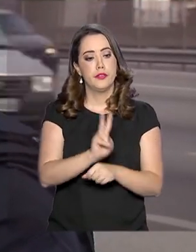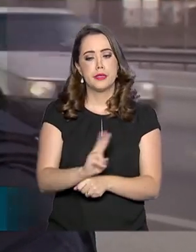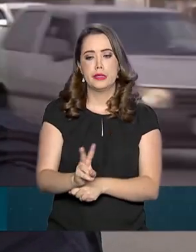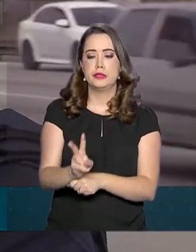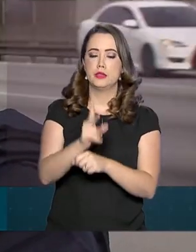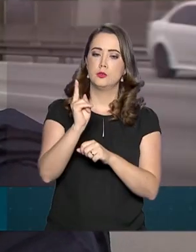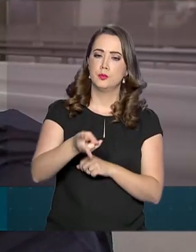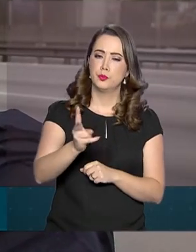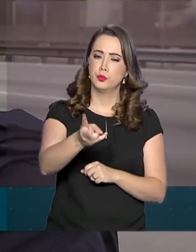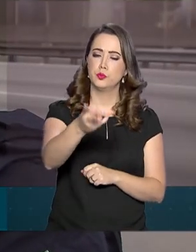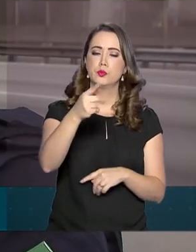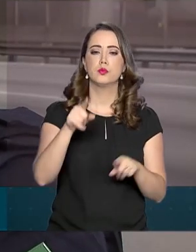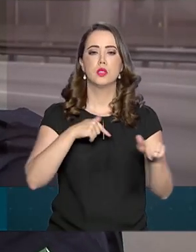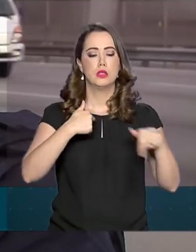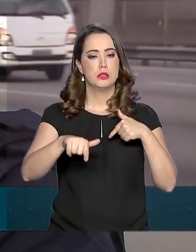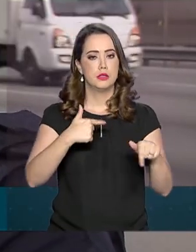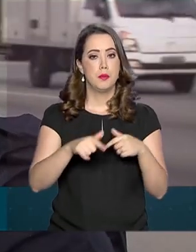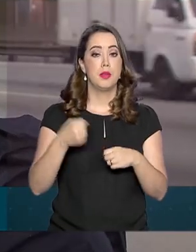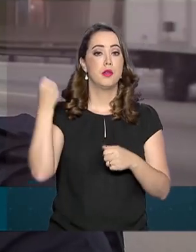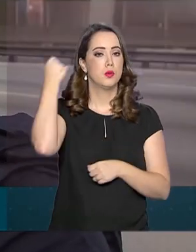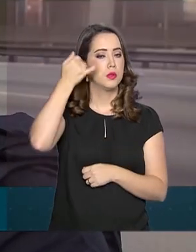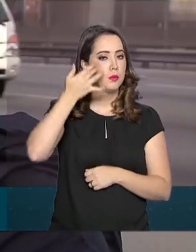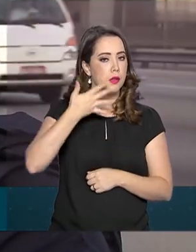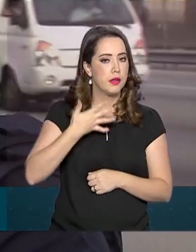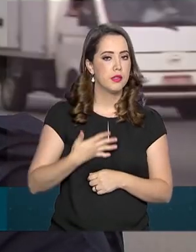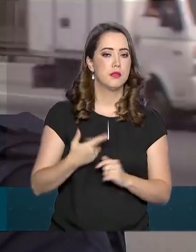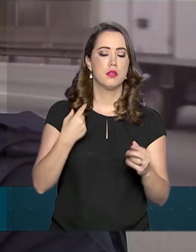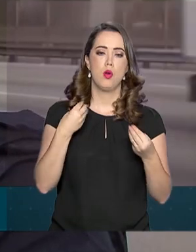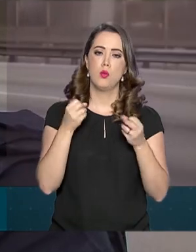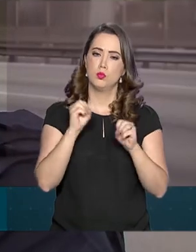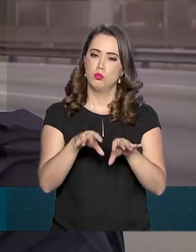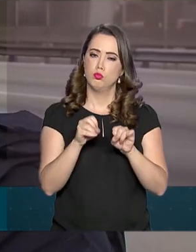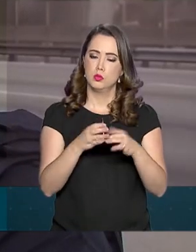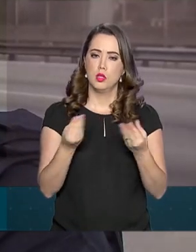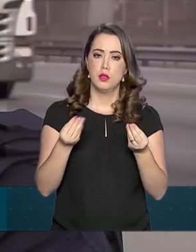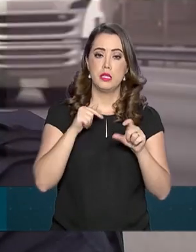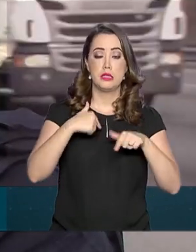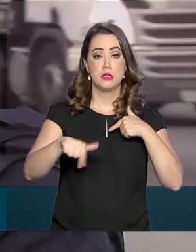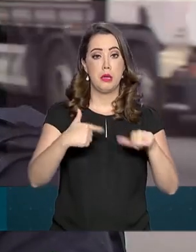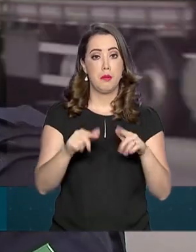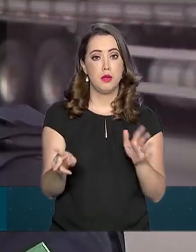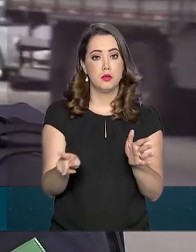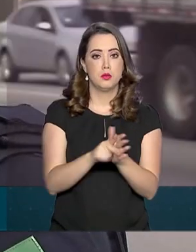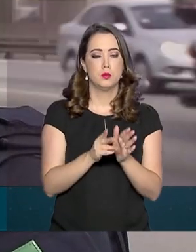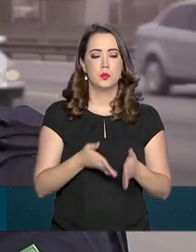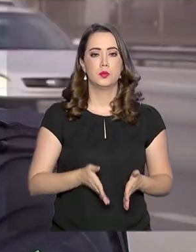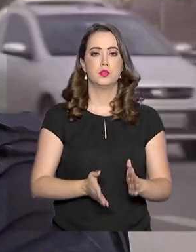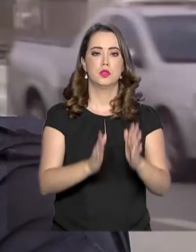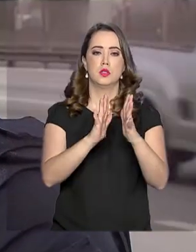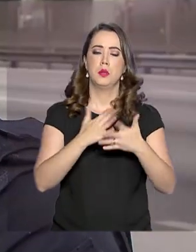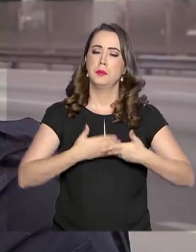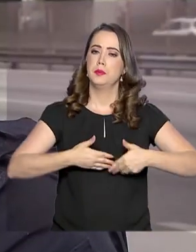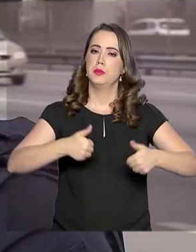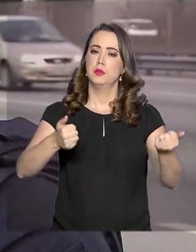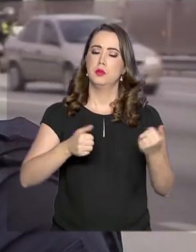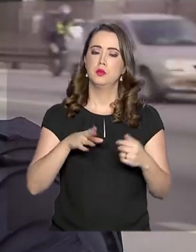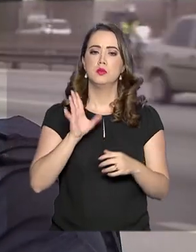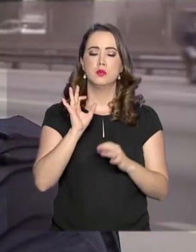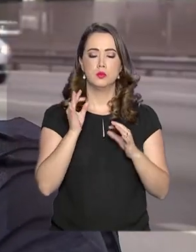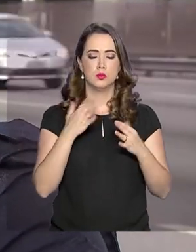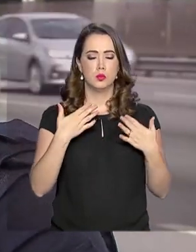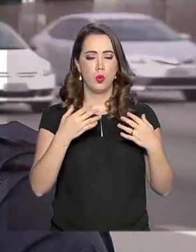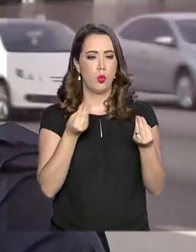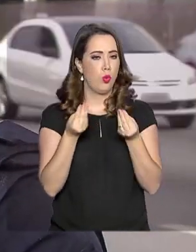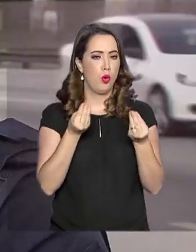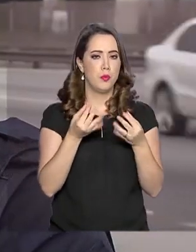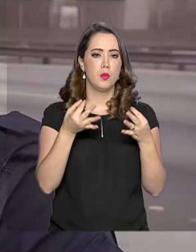do dia a dia, trabalhando também com palestras de educação para o trânsito e ações na rodovia que reforcem os comportamentos adequados